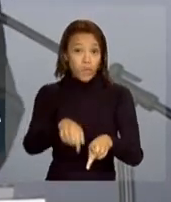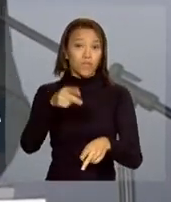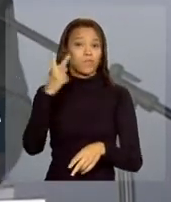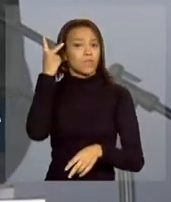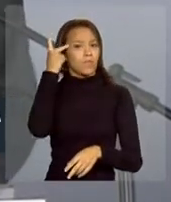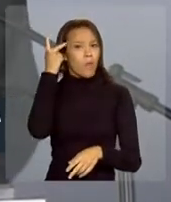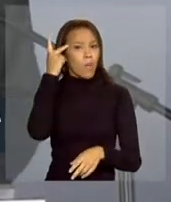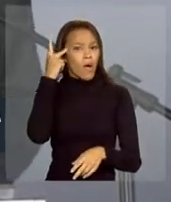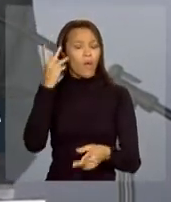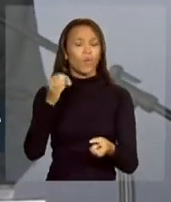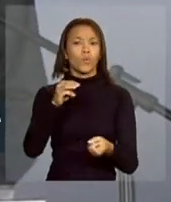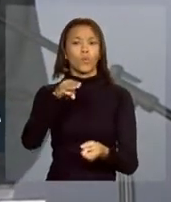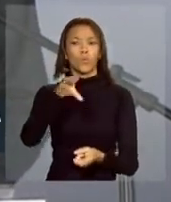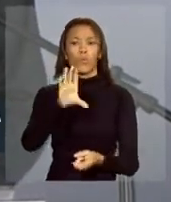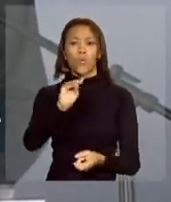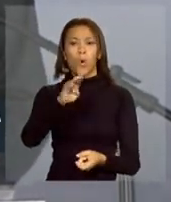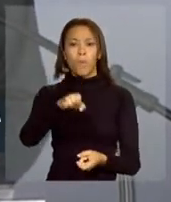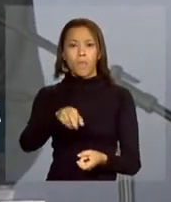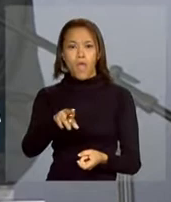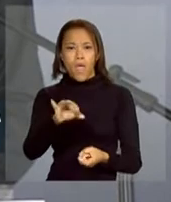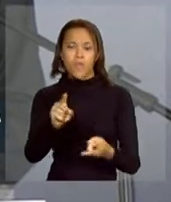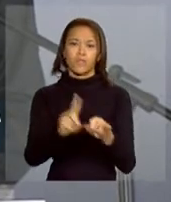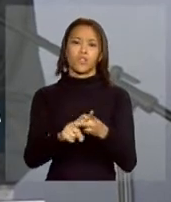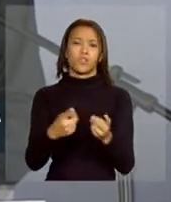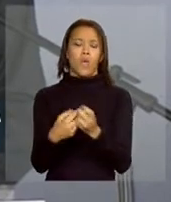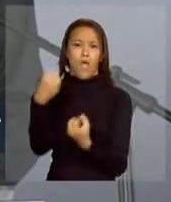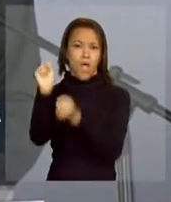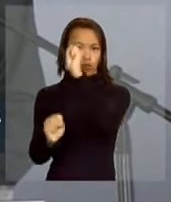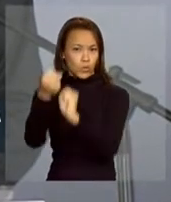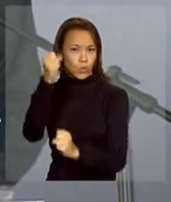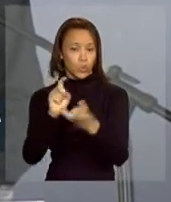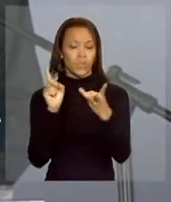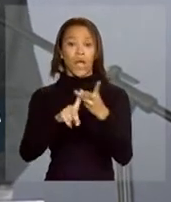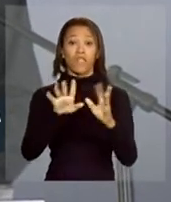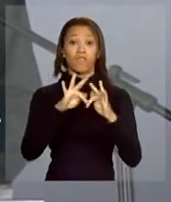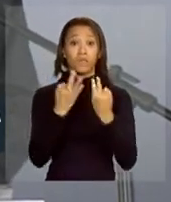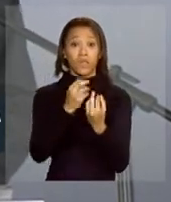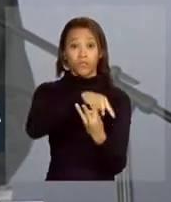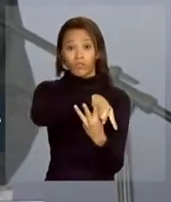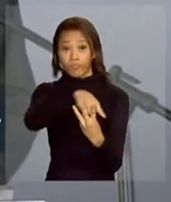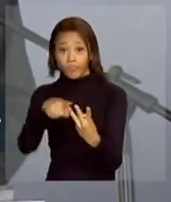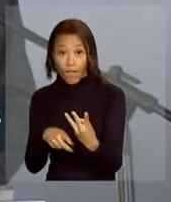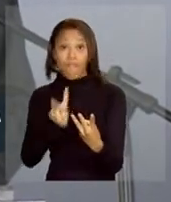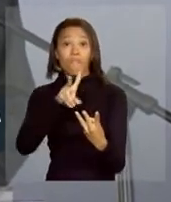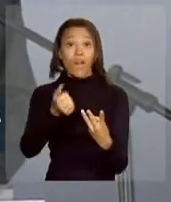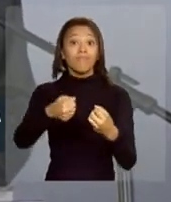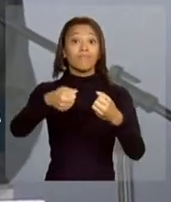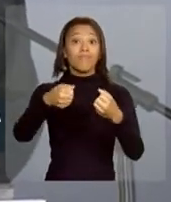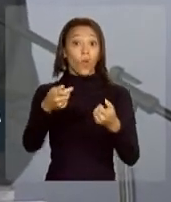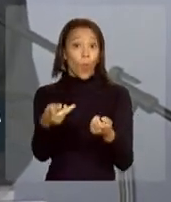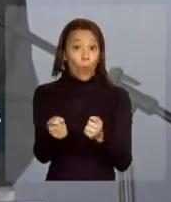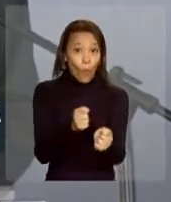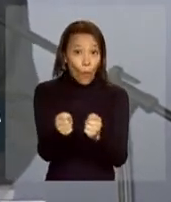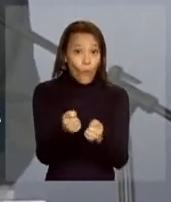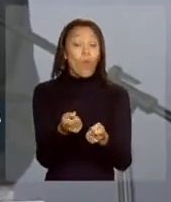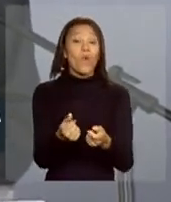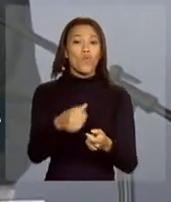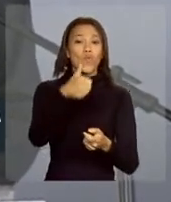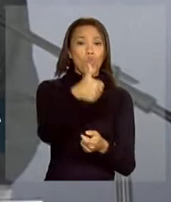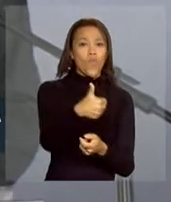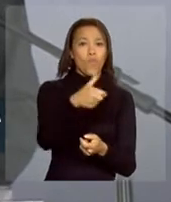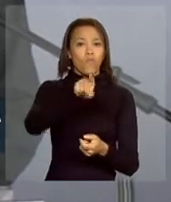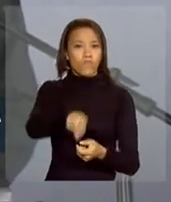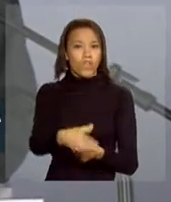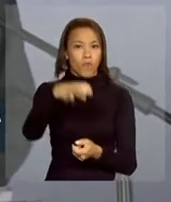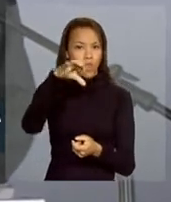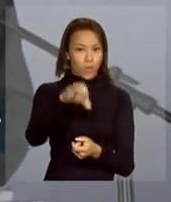O comércio, a indústria e as famílias juntas vão economizar 1,9